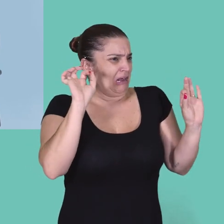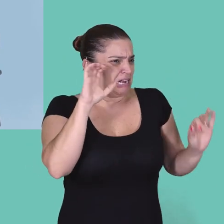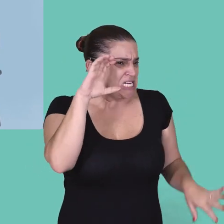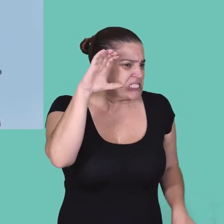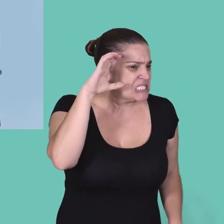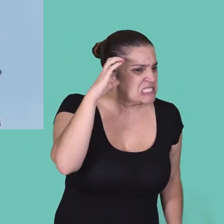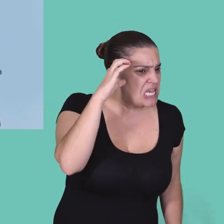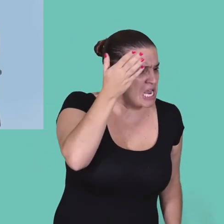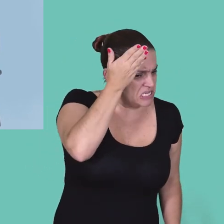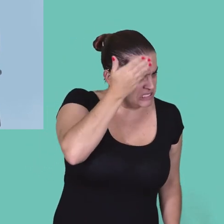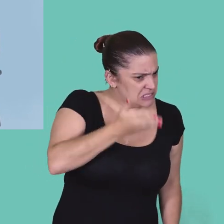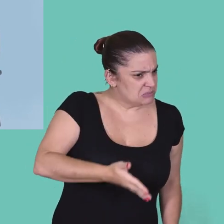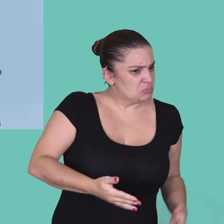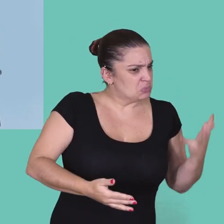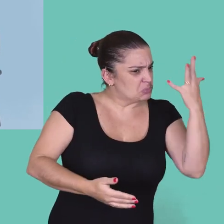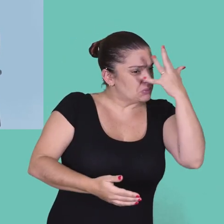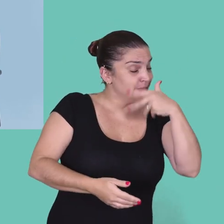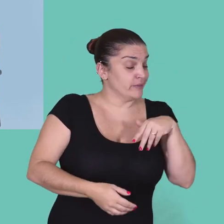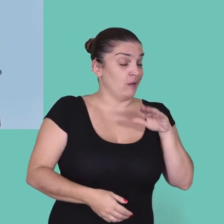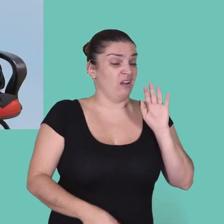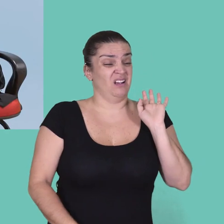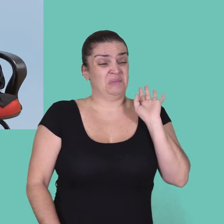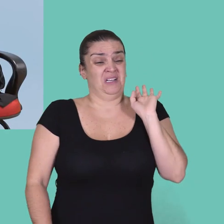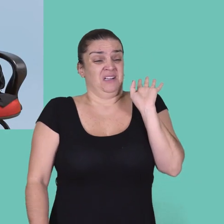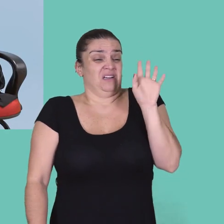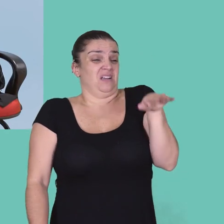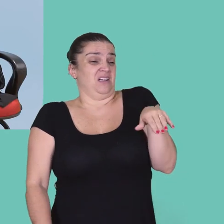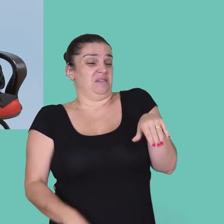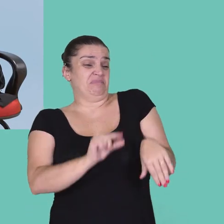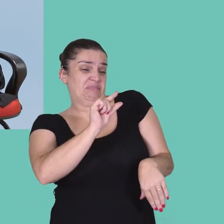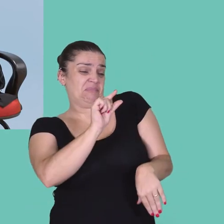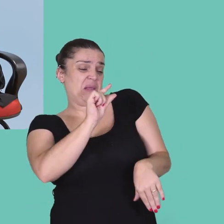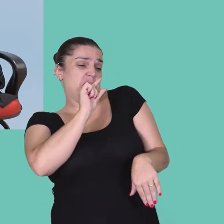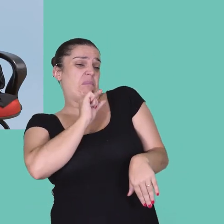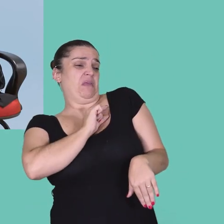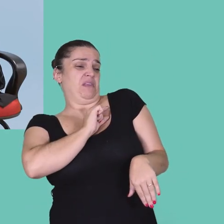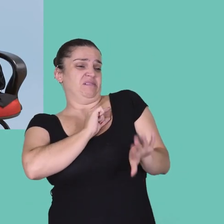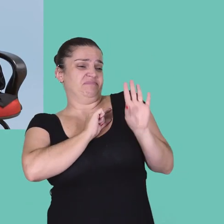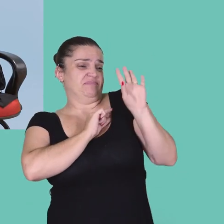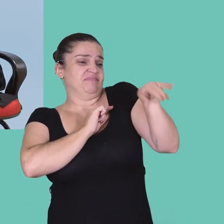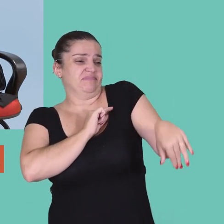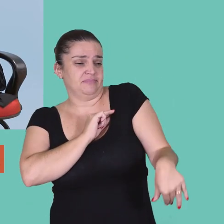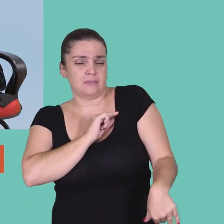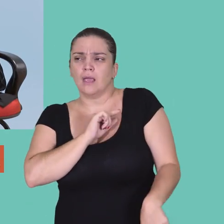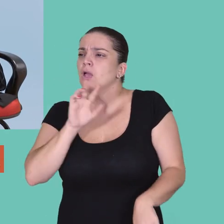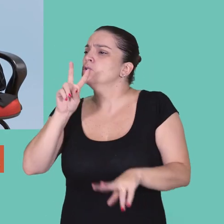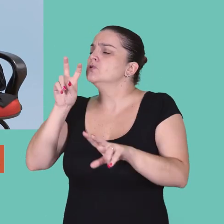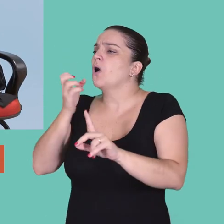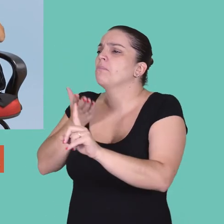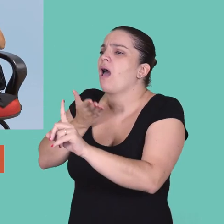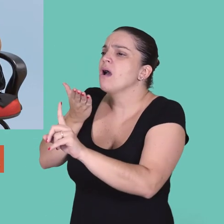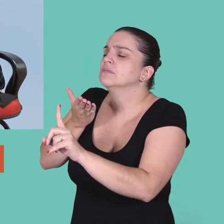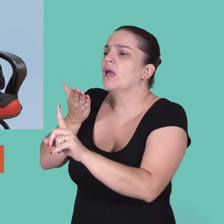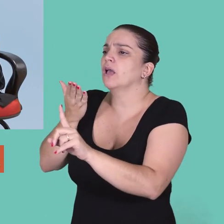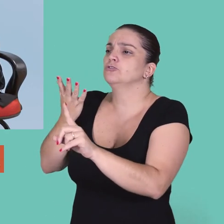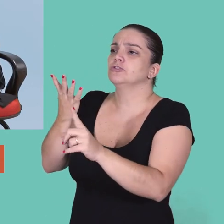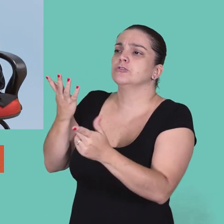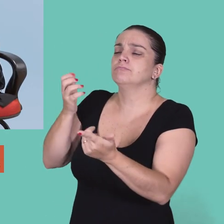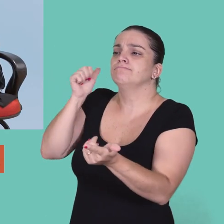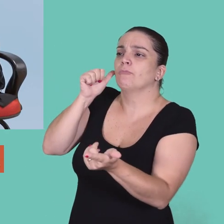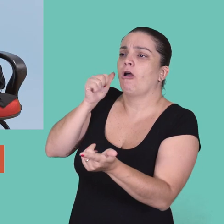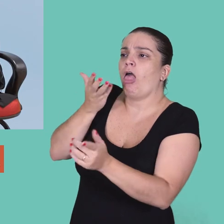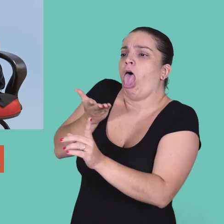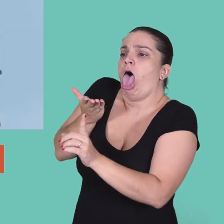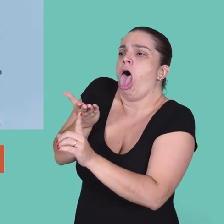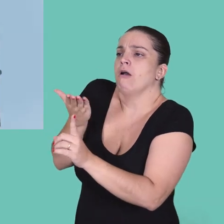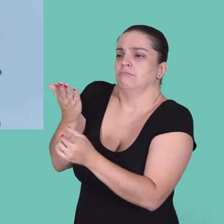que não esperam que uma cientista seja chique. Mas isso também é só um beliscãozinho. E com relação ao assédio sexual, a senhora